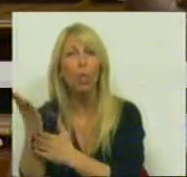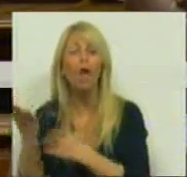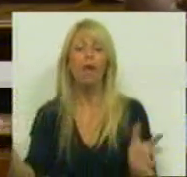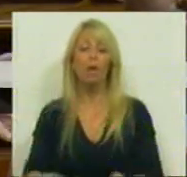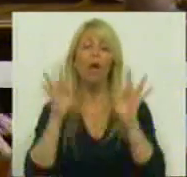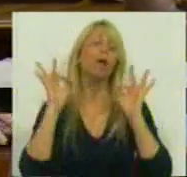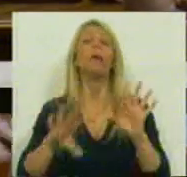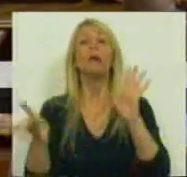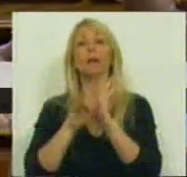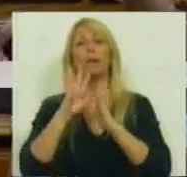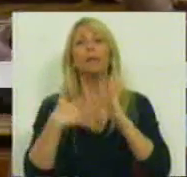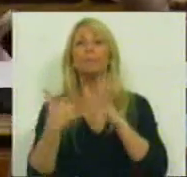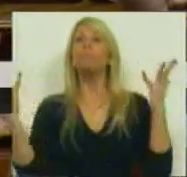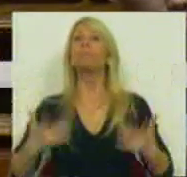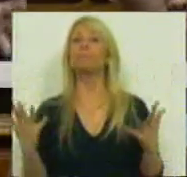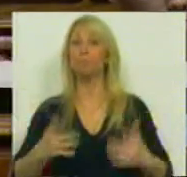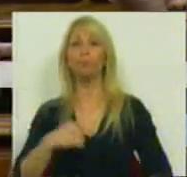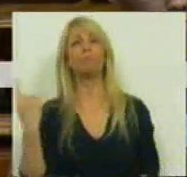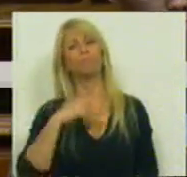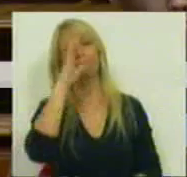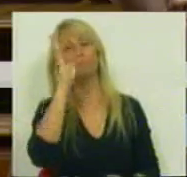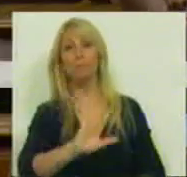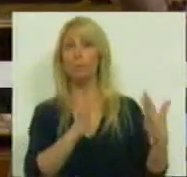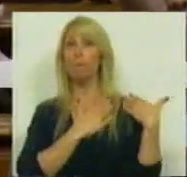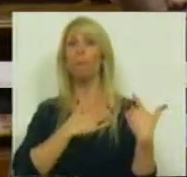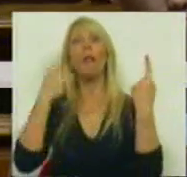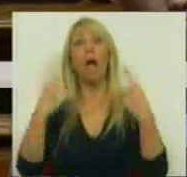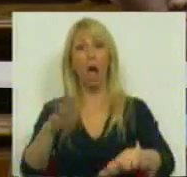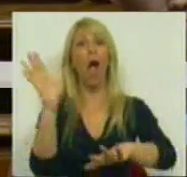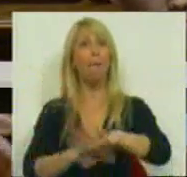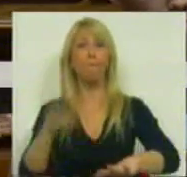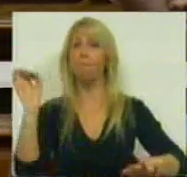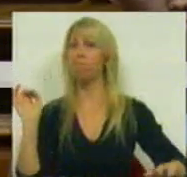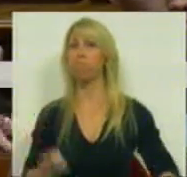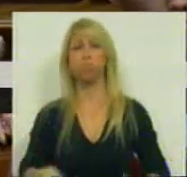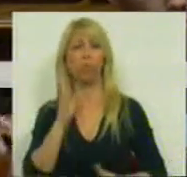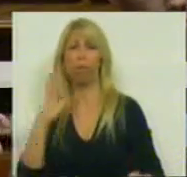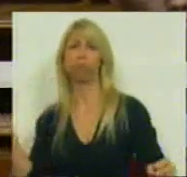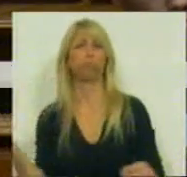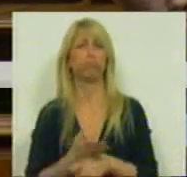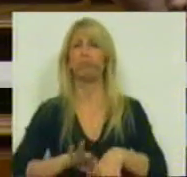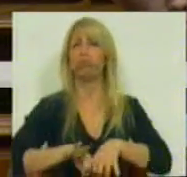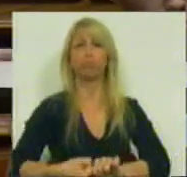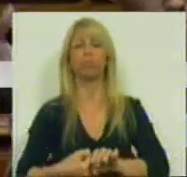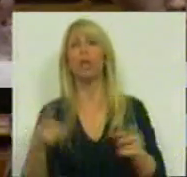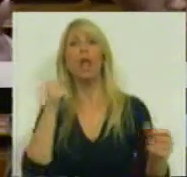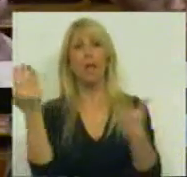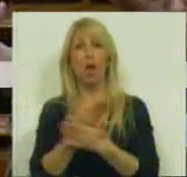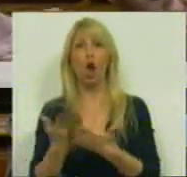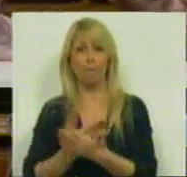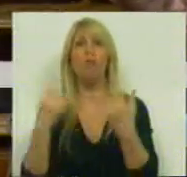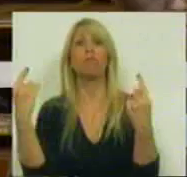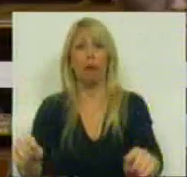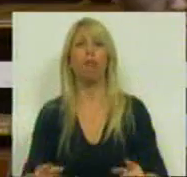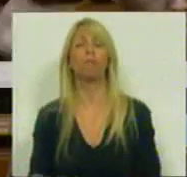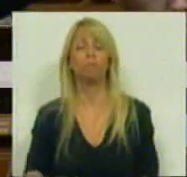do enquadramento orçamental. Nós sabemos que ela é responsável pela guilhotina mais pesada que a nossa economia sofre e eu quero